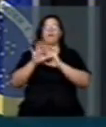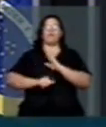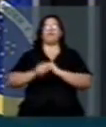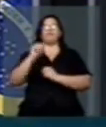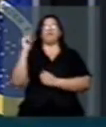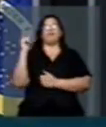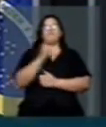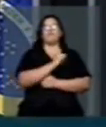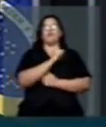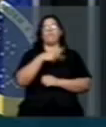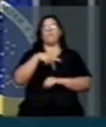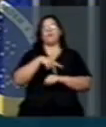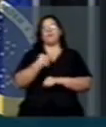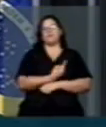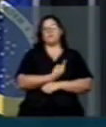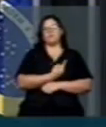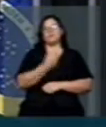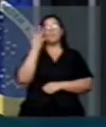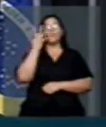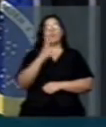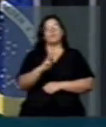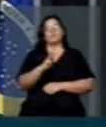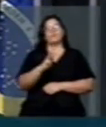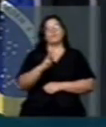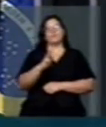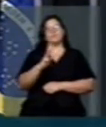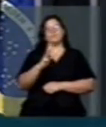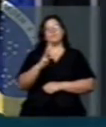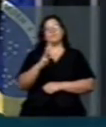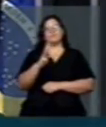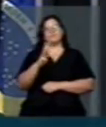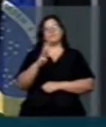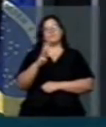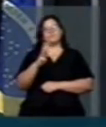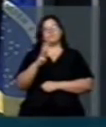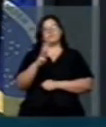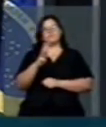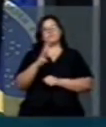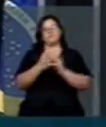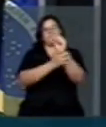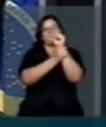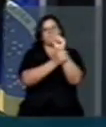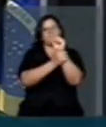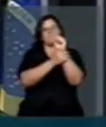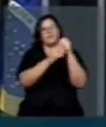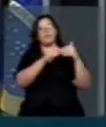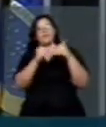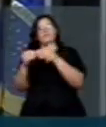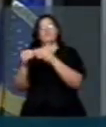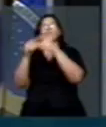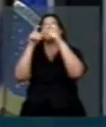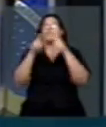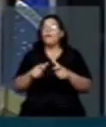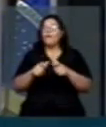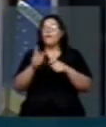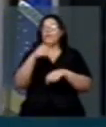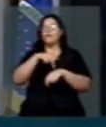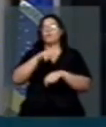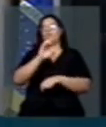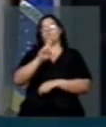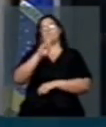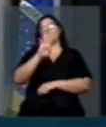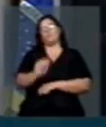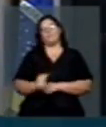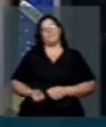E levou quatro dias para conduzir esse avião para onde? Para Cuba. Como eu vi agora, o deputado Cibar